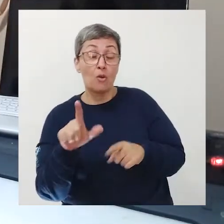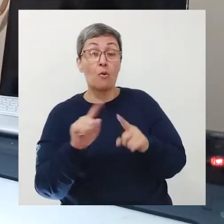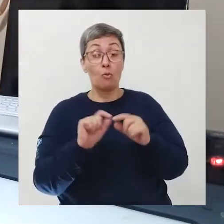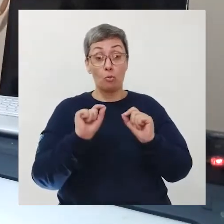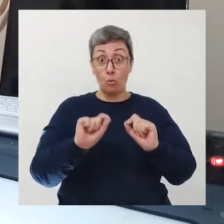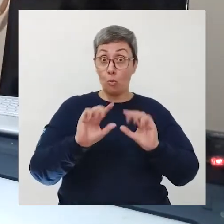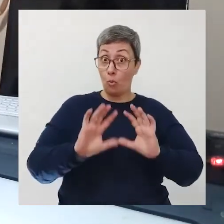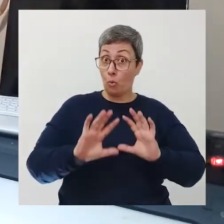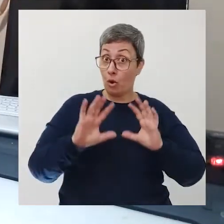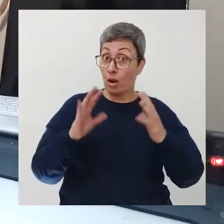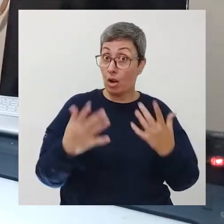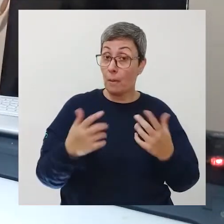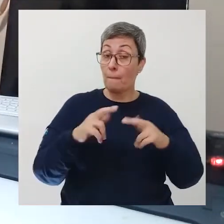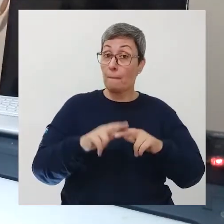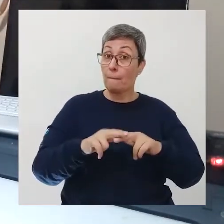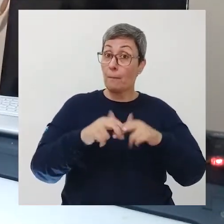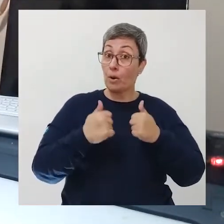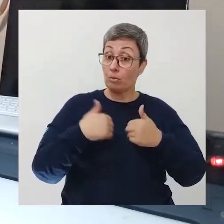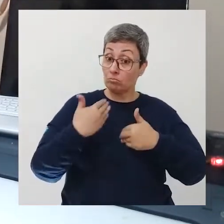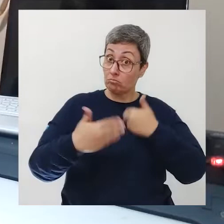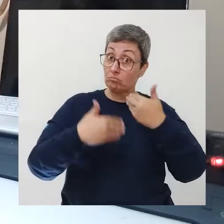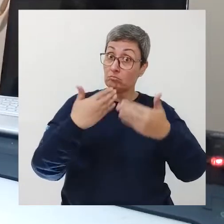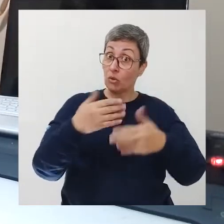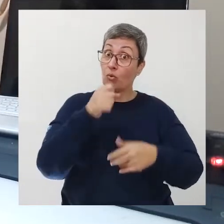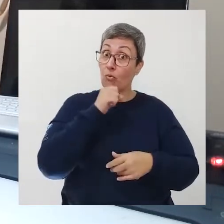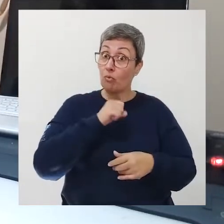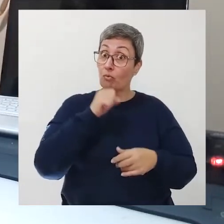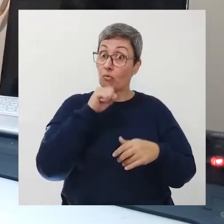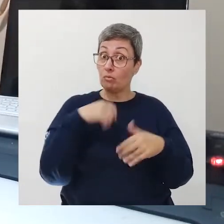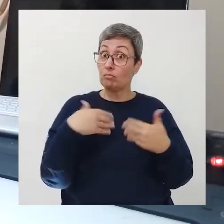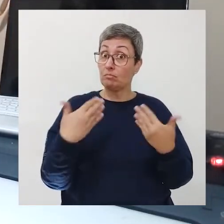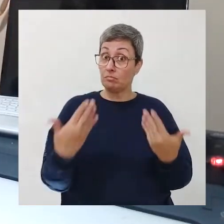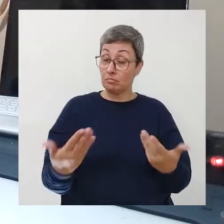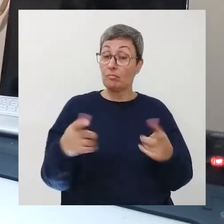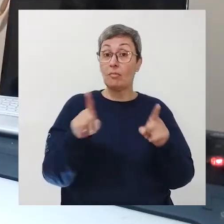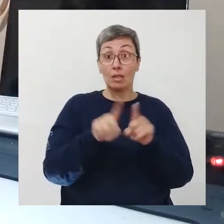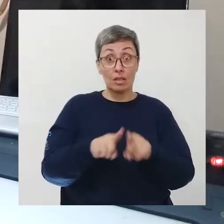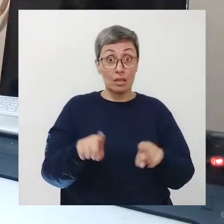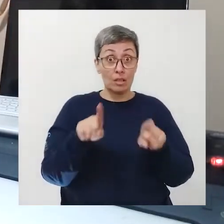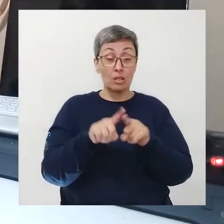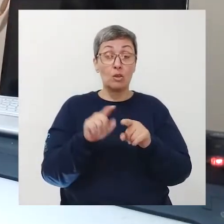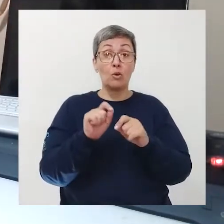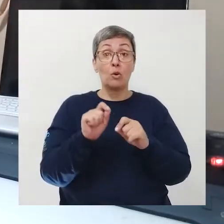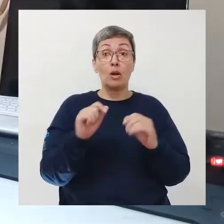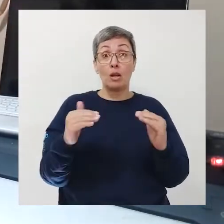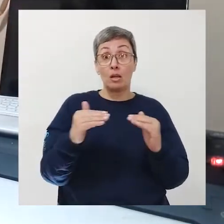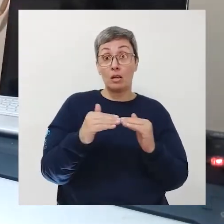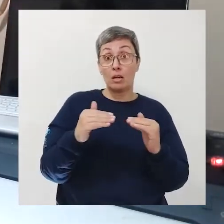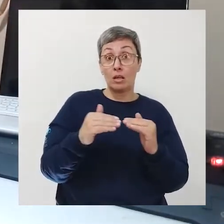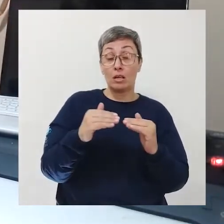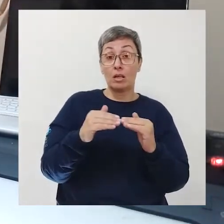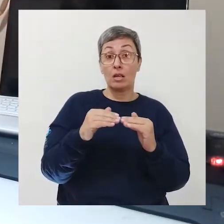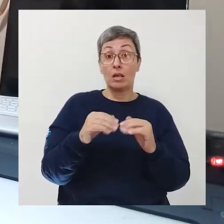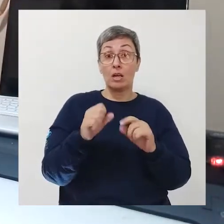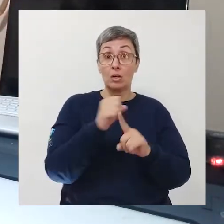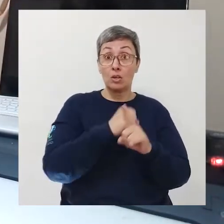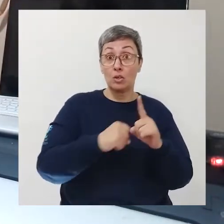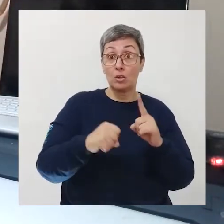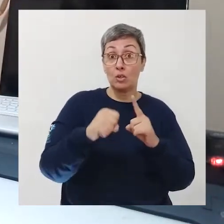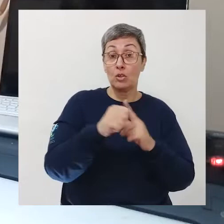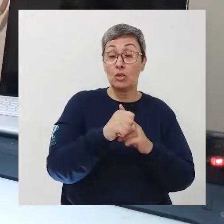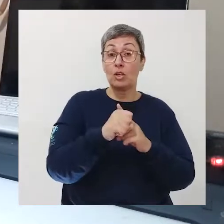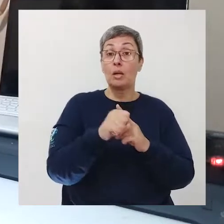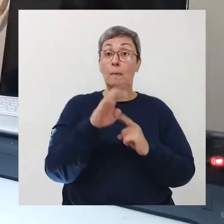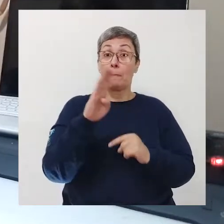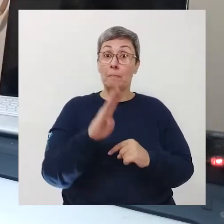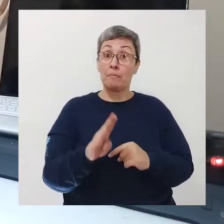ocorrem devido ao processo de envelhecimento Além disso segundo a sociedade brasileira de